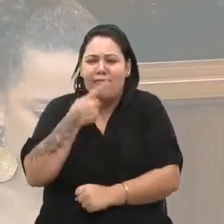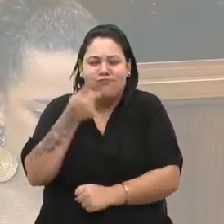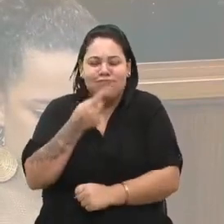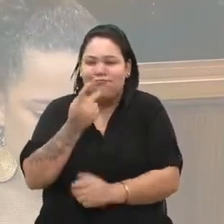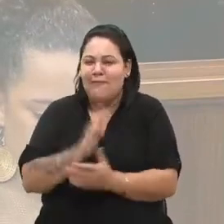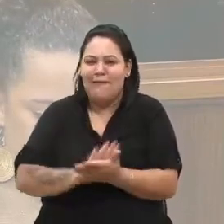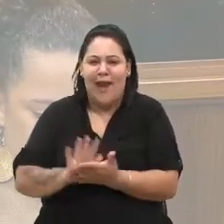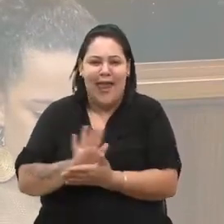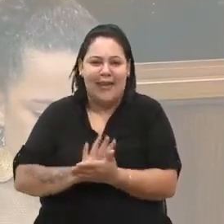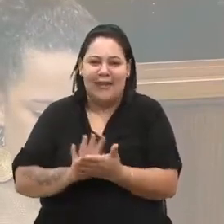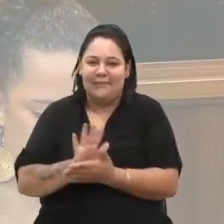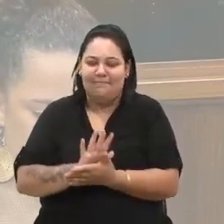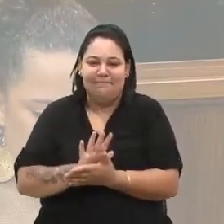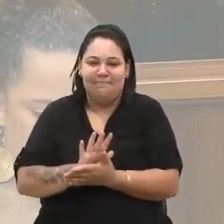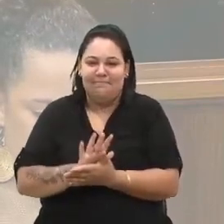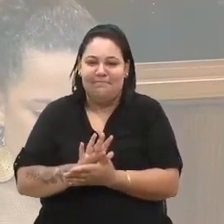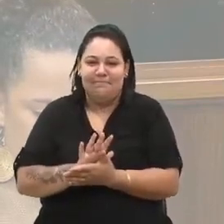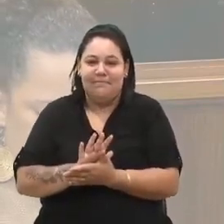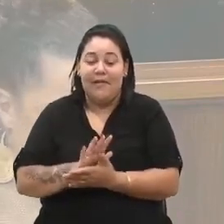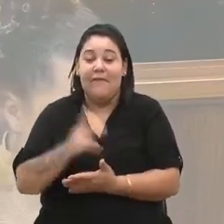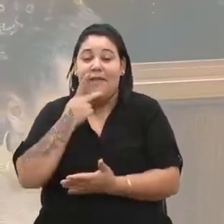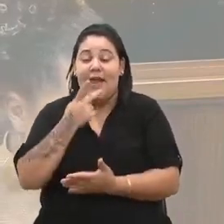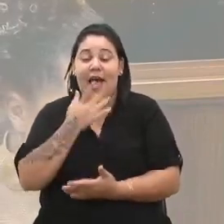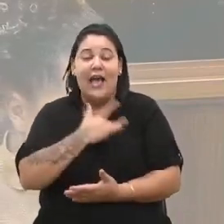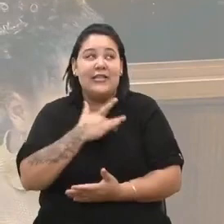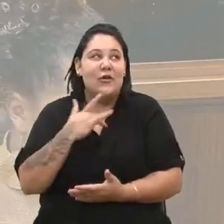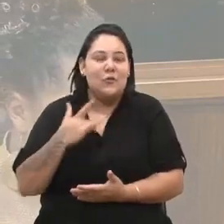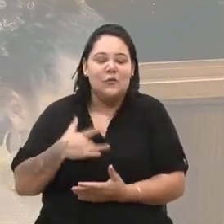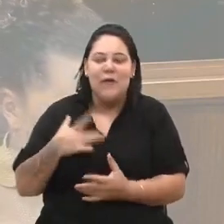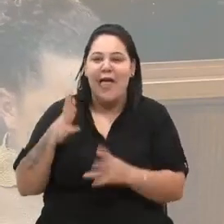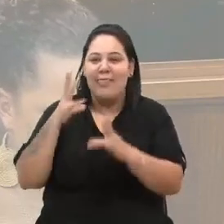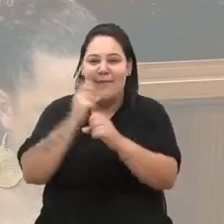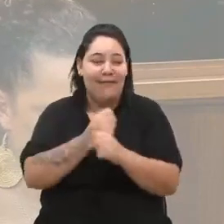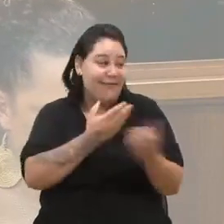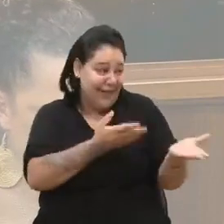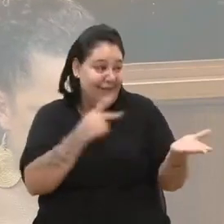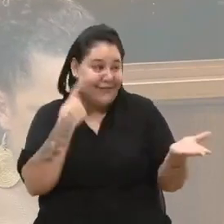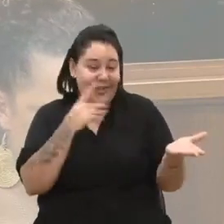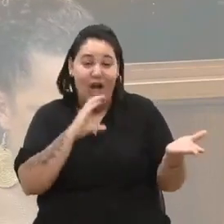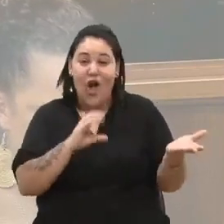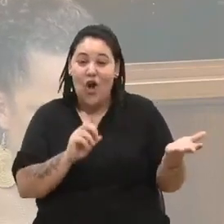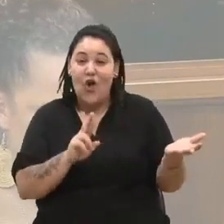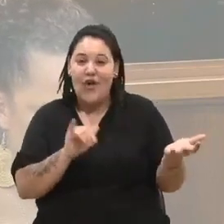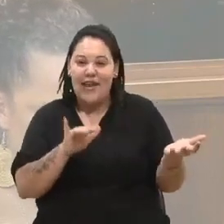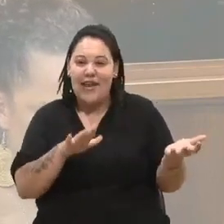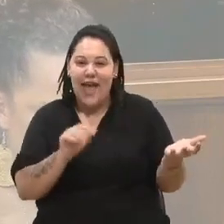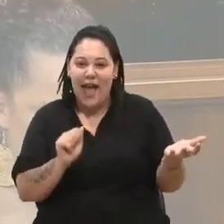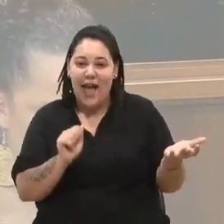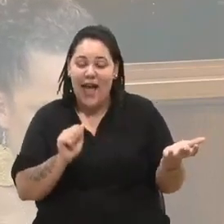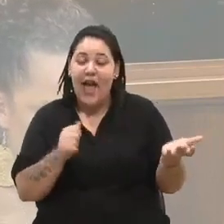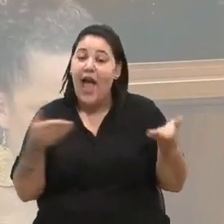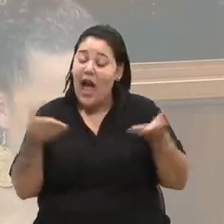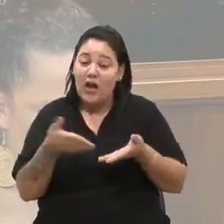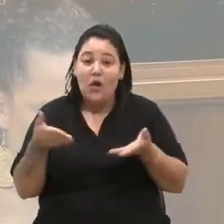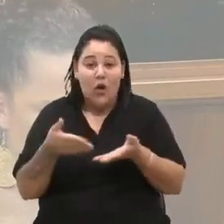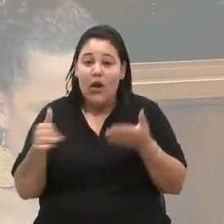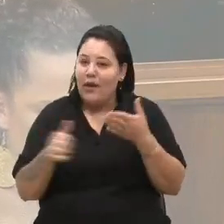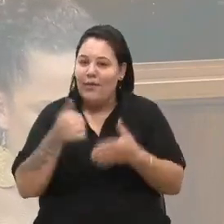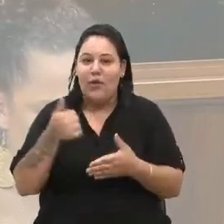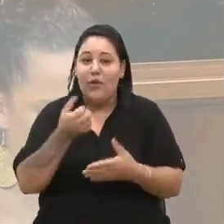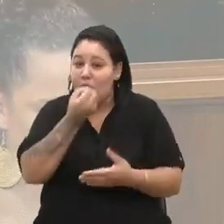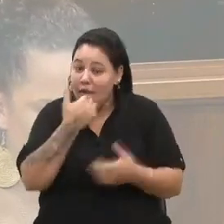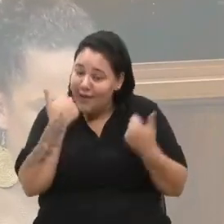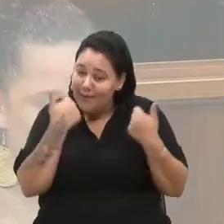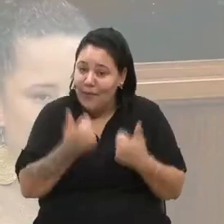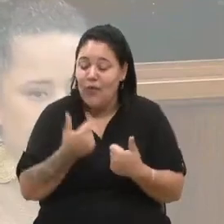Defenestrado por alguns, assim. Falar em saúde animal, né, vereadora Corina, é algo recente. E que bom, né, que